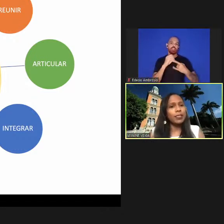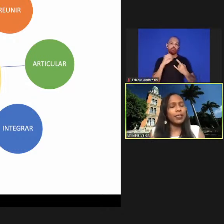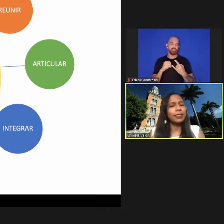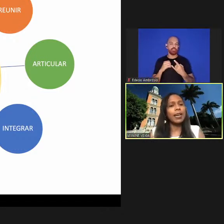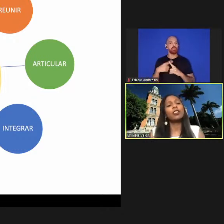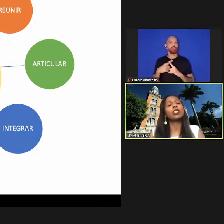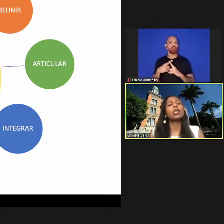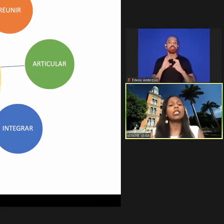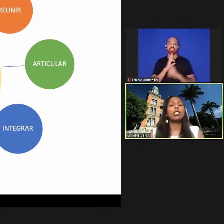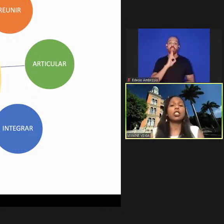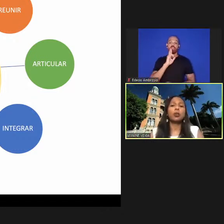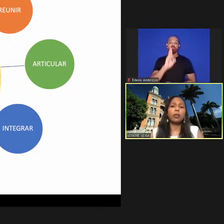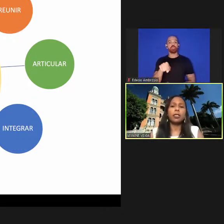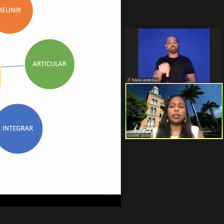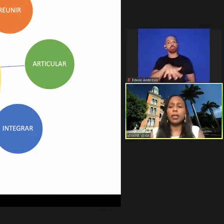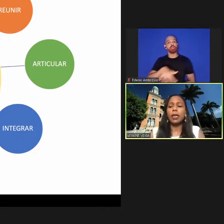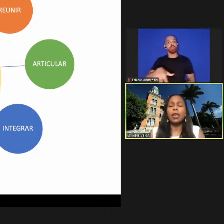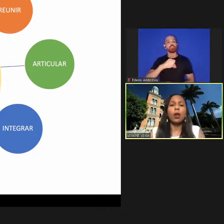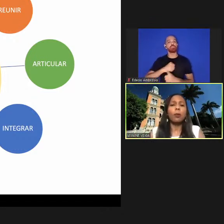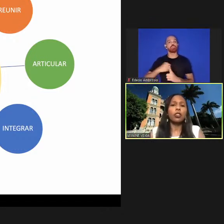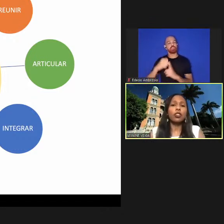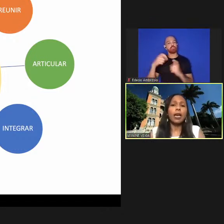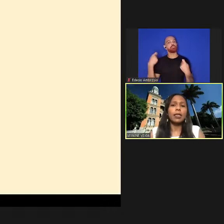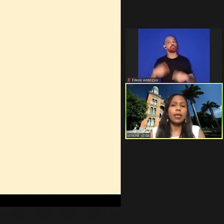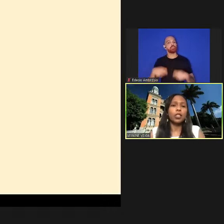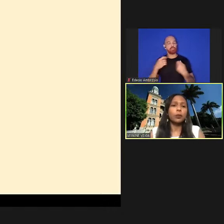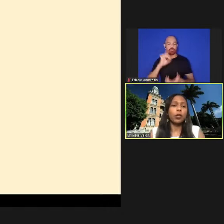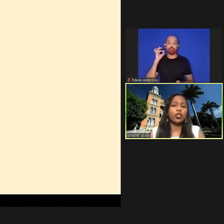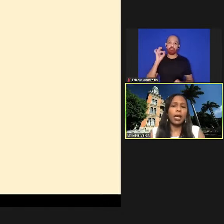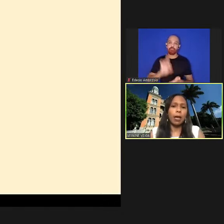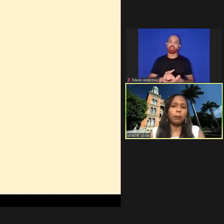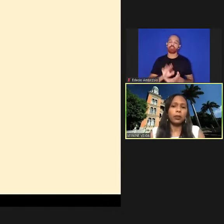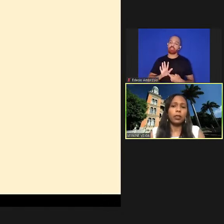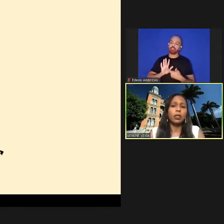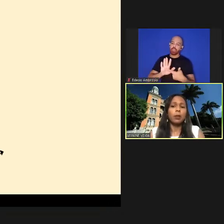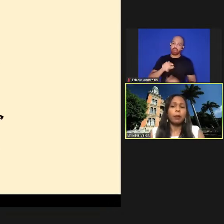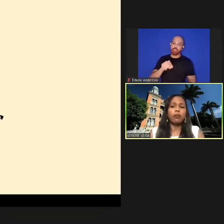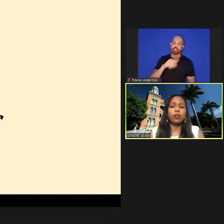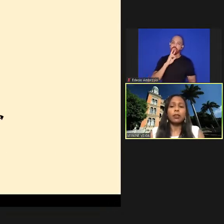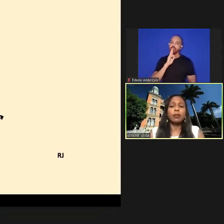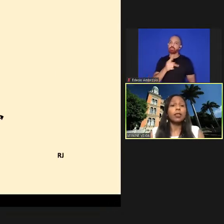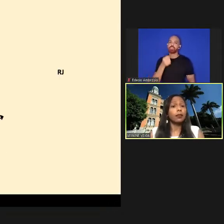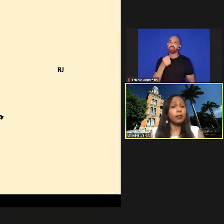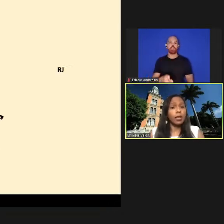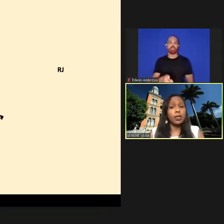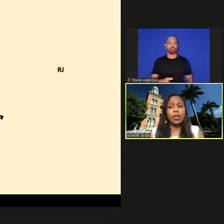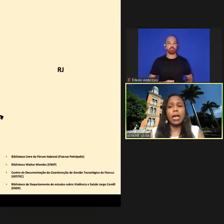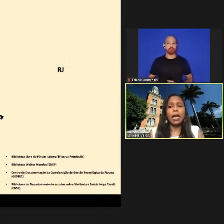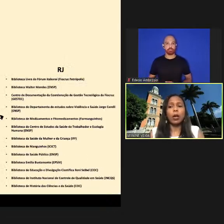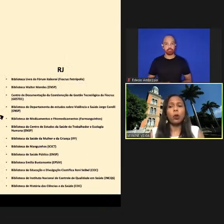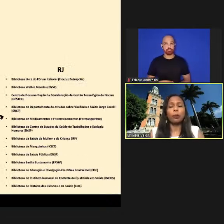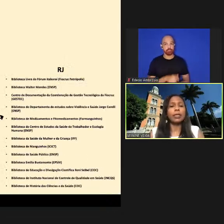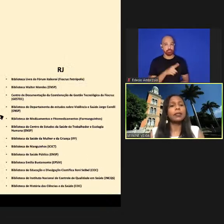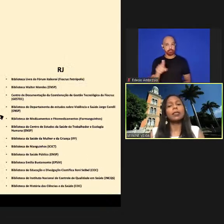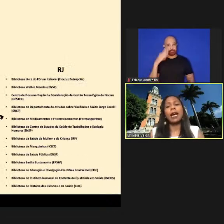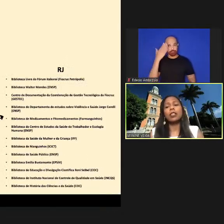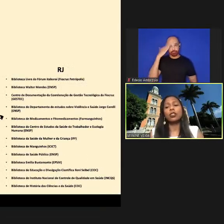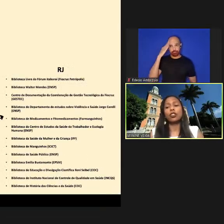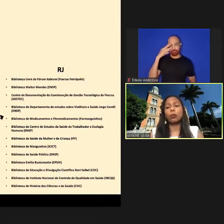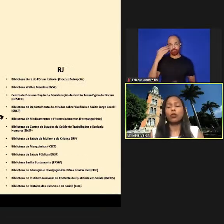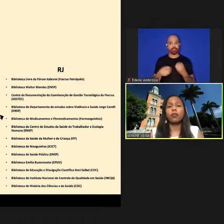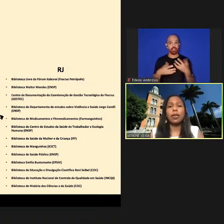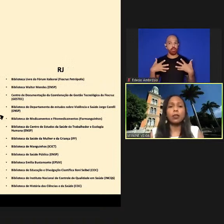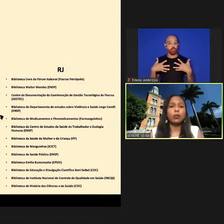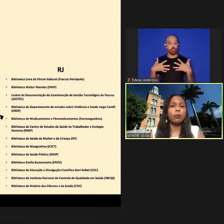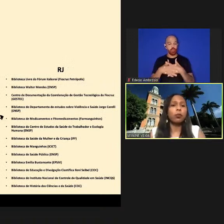para a sociedade e a gente precisa realmente dar essa resposta rápida para vocês entenderem a complexidade